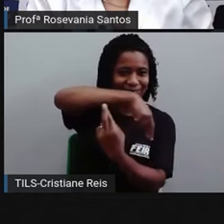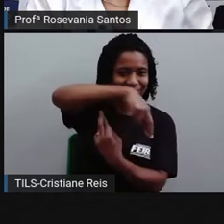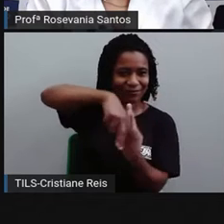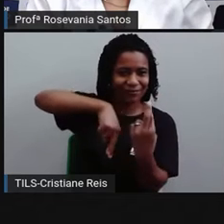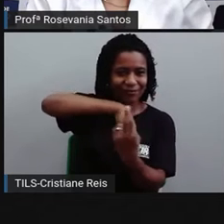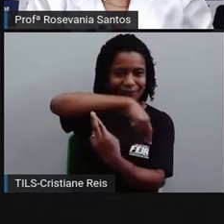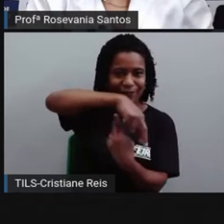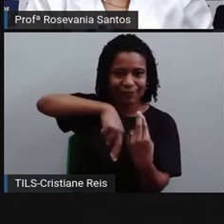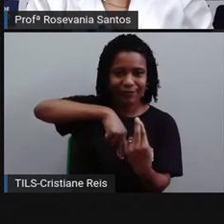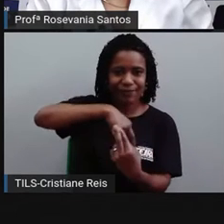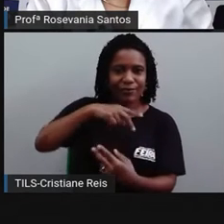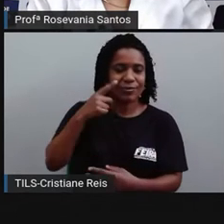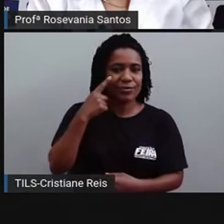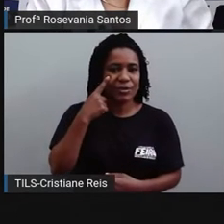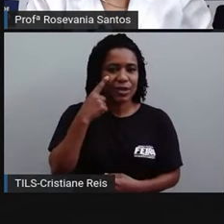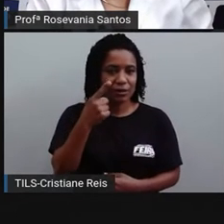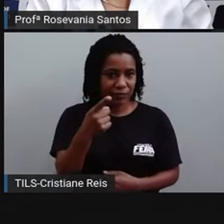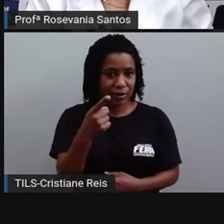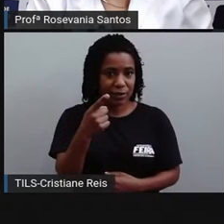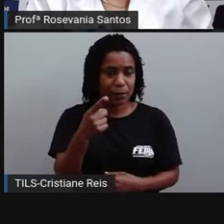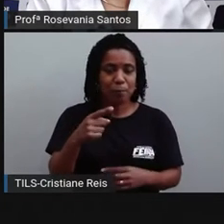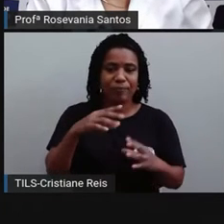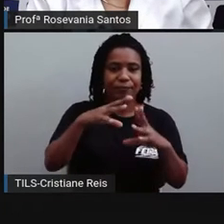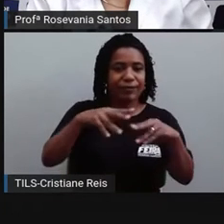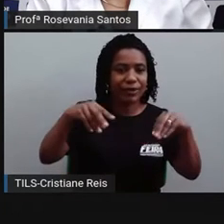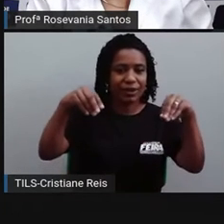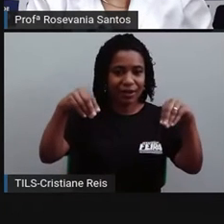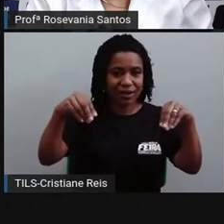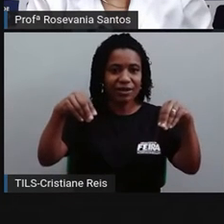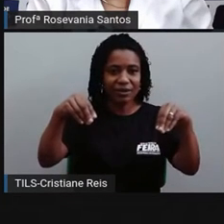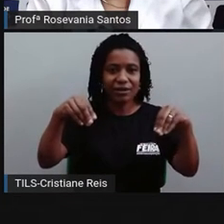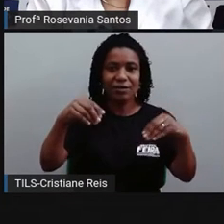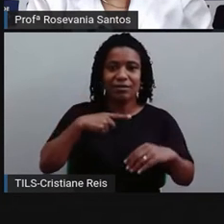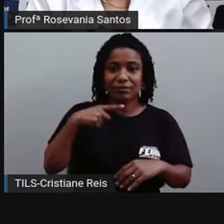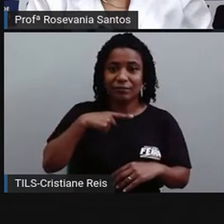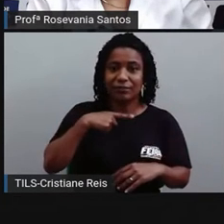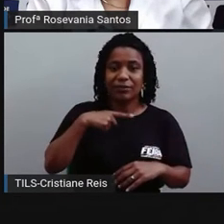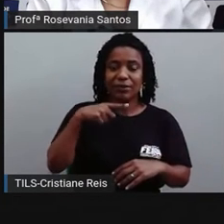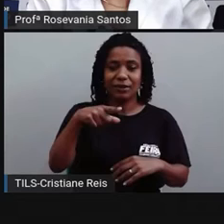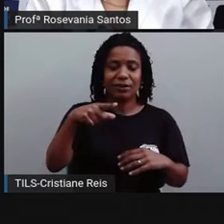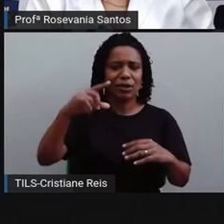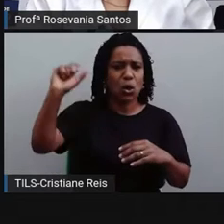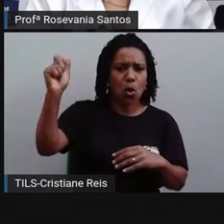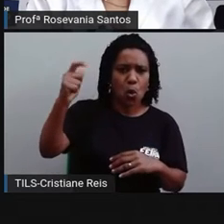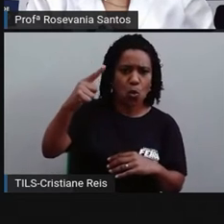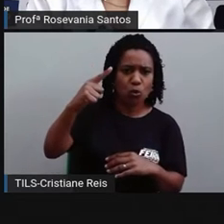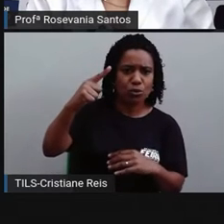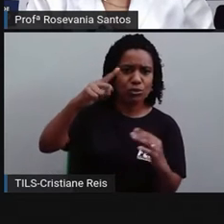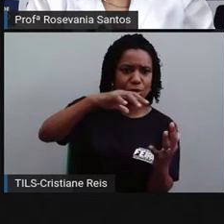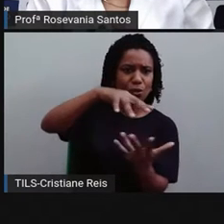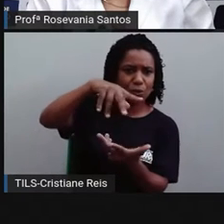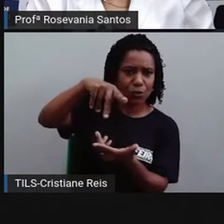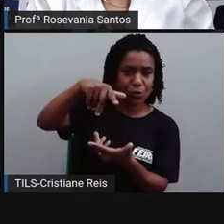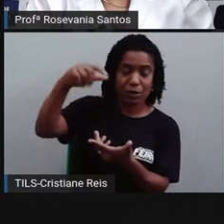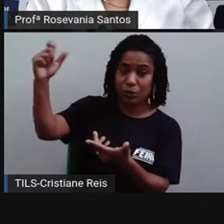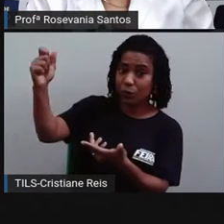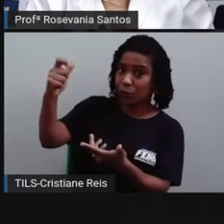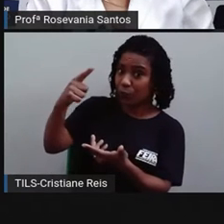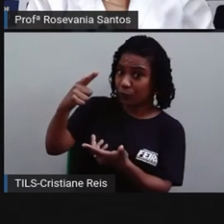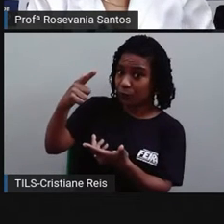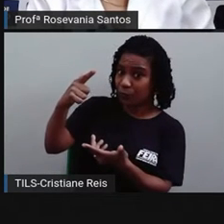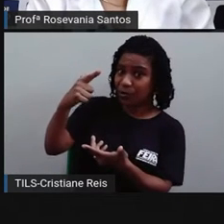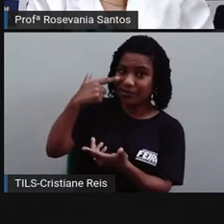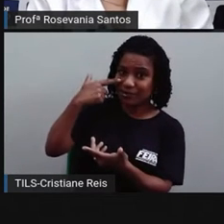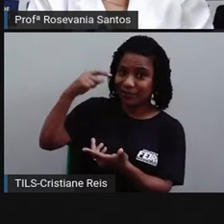Terra ele não é igual para os dois hemisférios. Estão vendo que aqui ele está mais iluminado do que aqui? E não significa que nesse momento